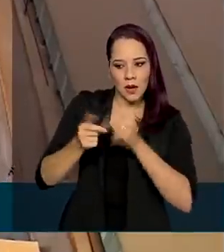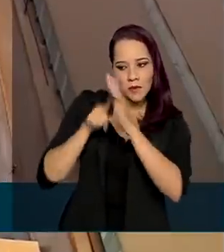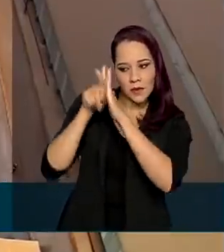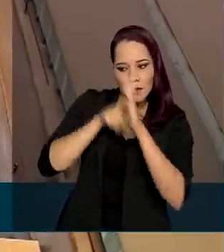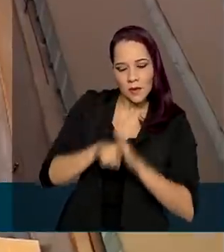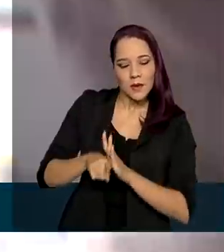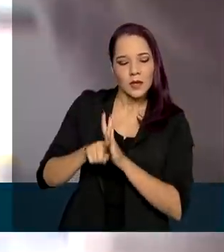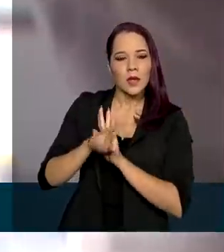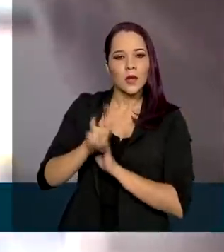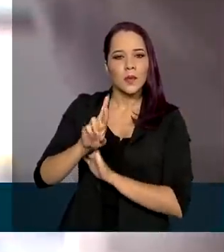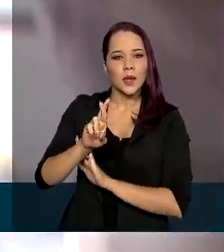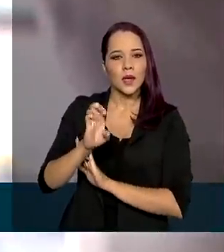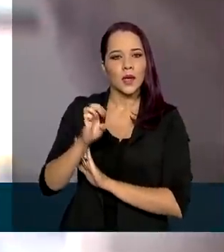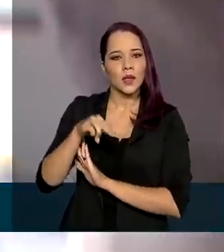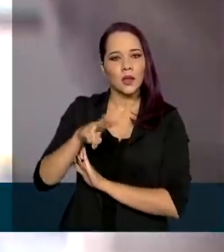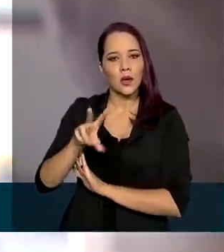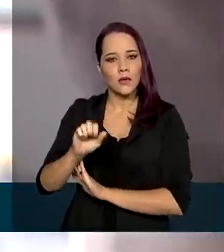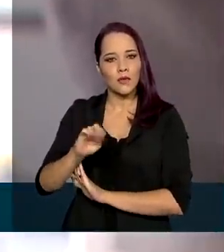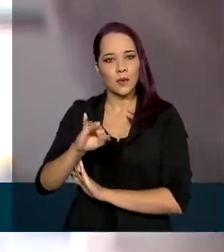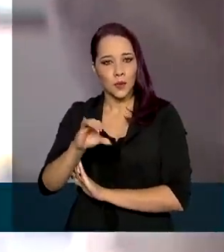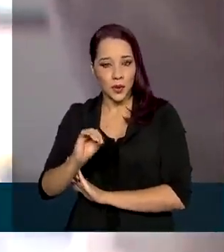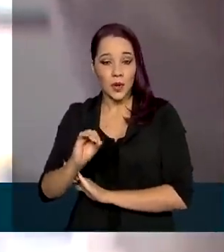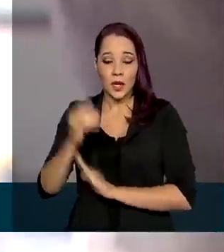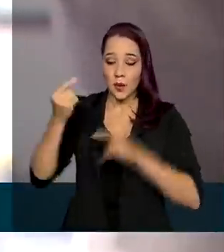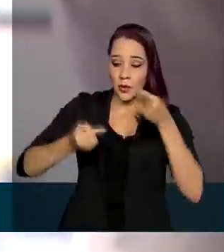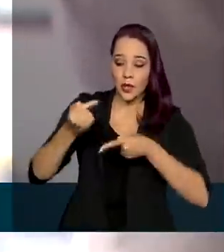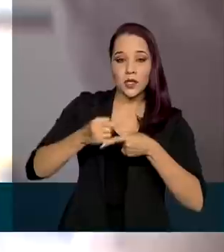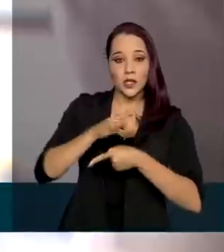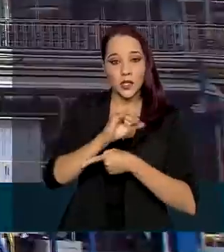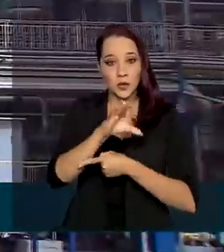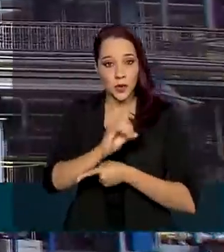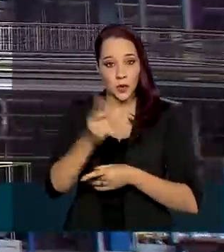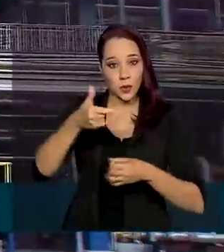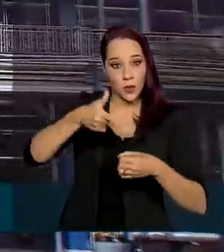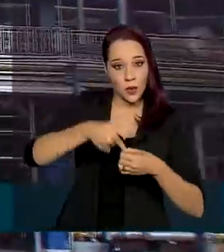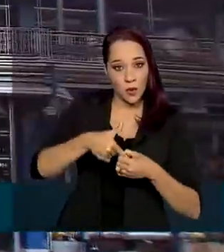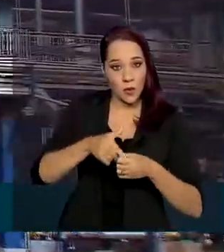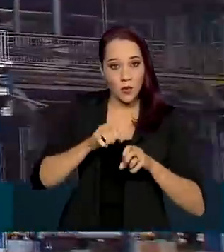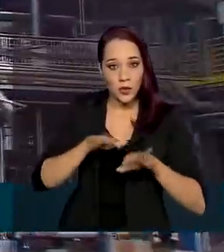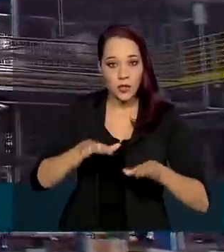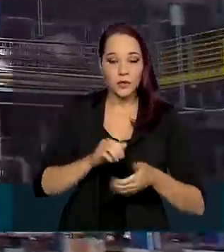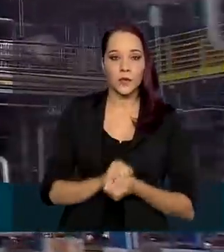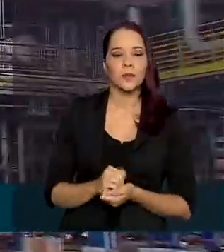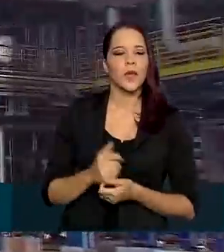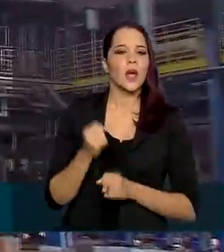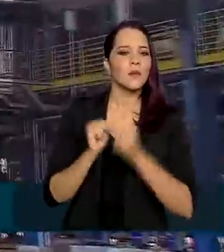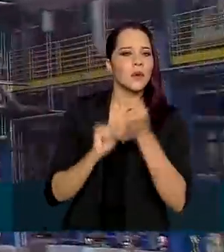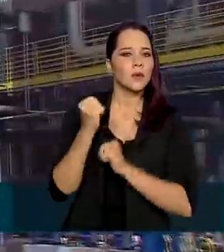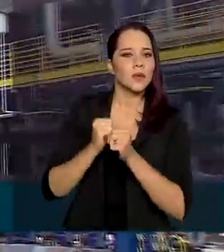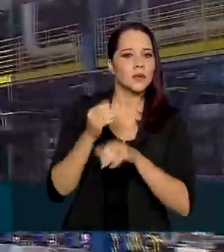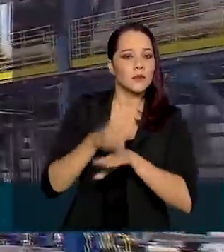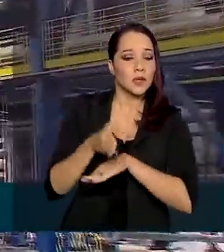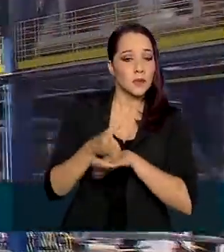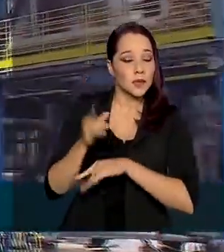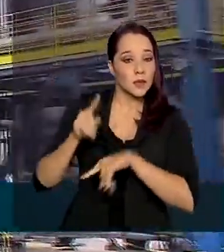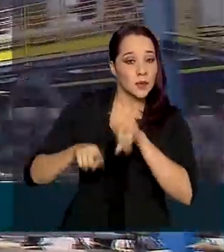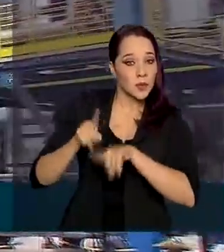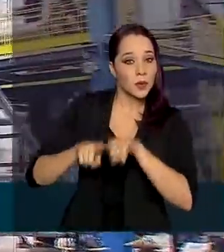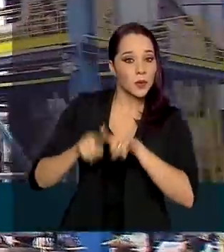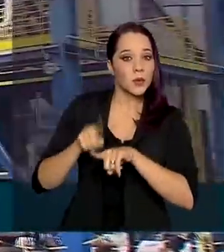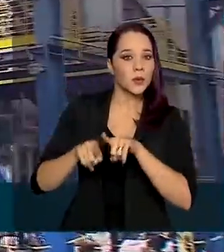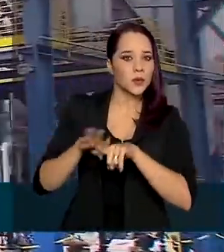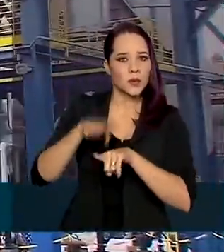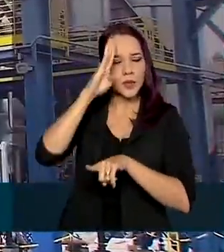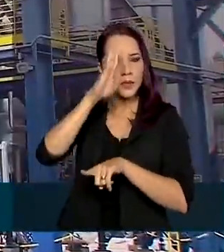da RenovaBio, Política Nacional de Biocombustíveis. A ideia é incentivar a produção e a participação desses produtos na